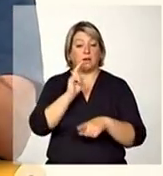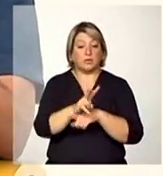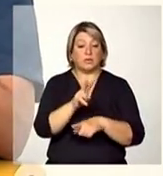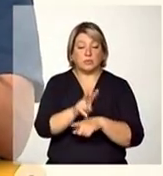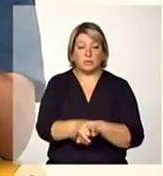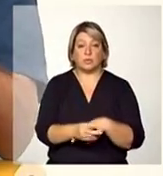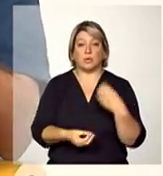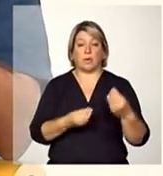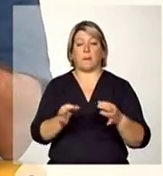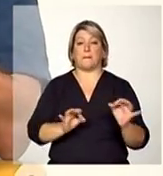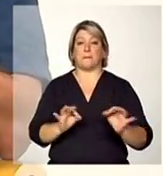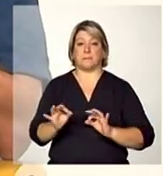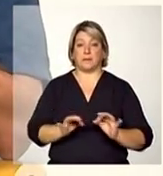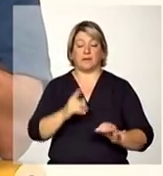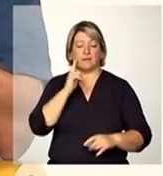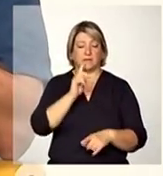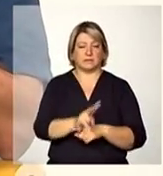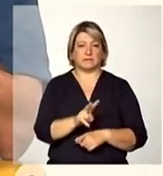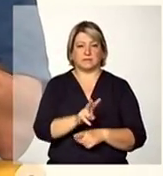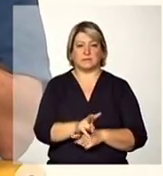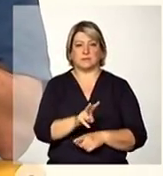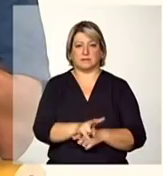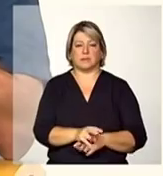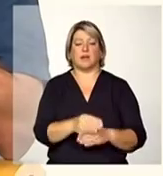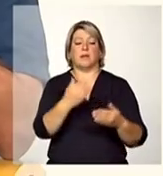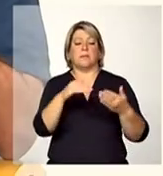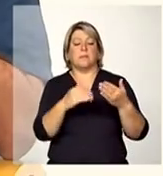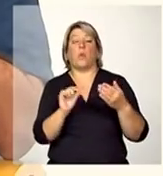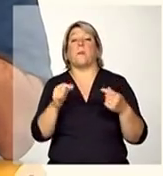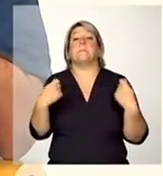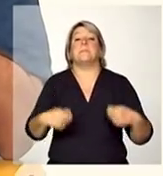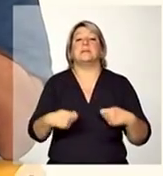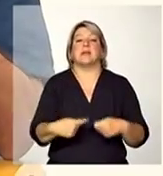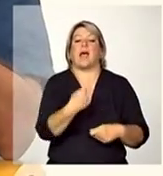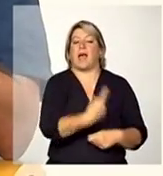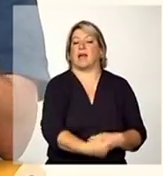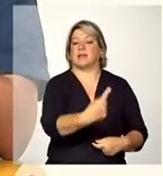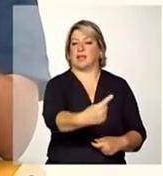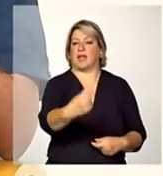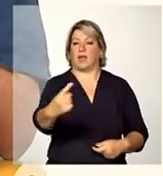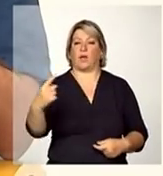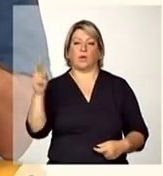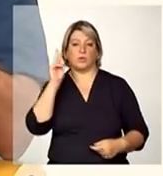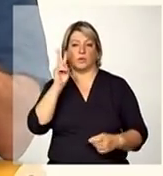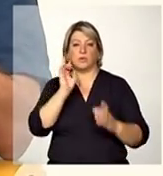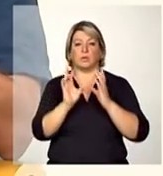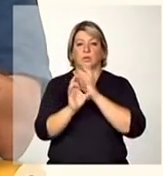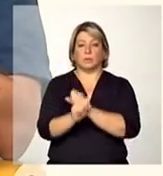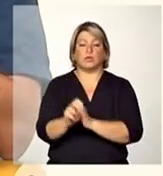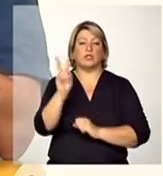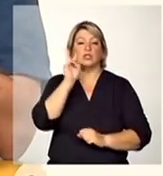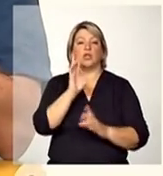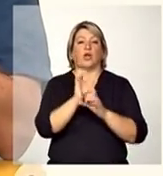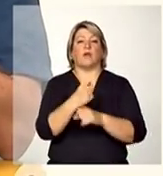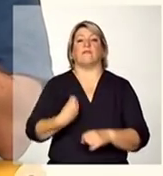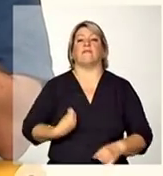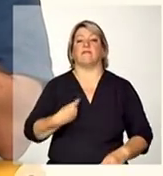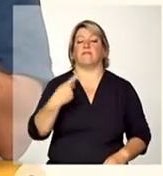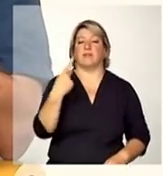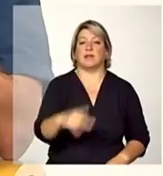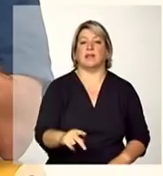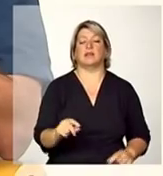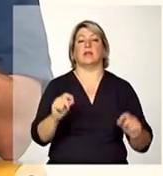acompanhamento onde vão ser colocadas as especificidades de cada um colocada a história pessoal e o que que essa pessoa